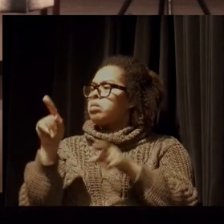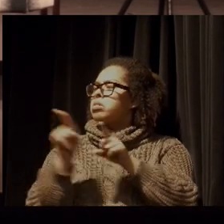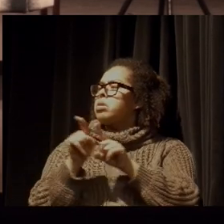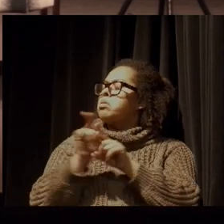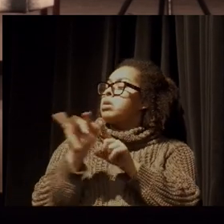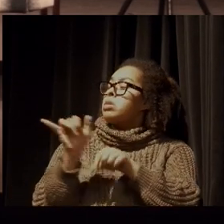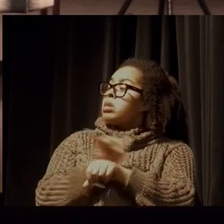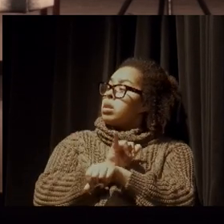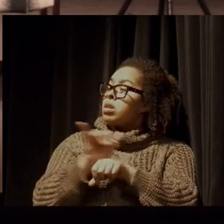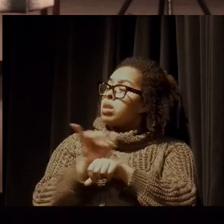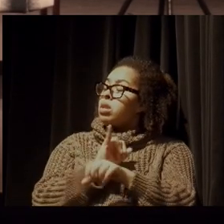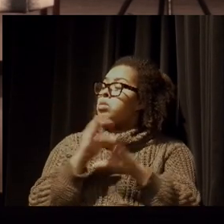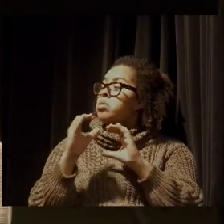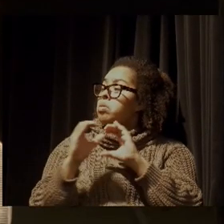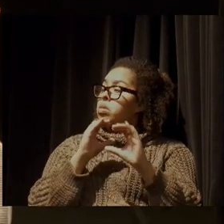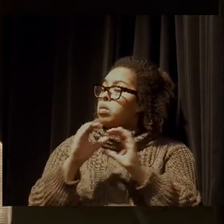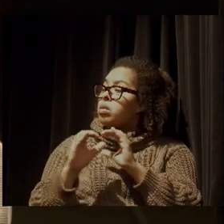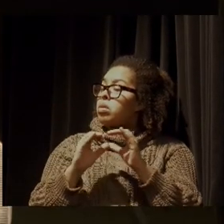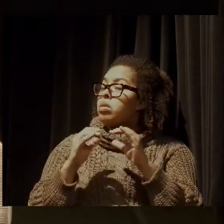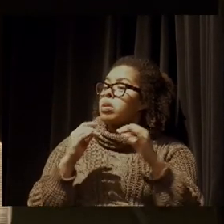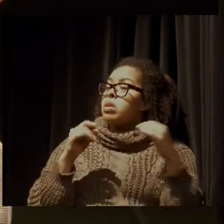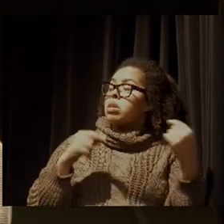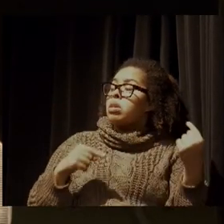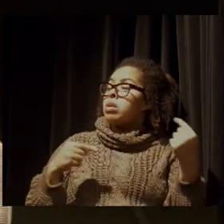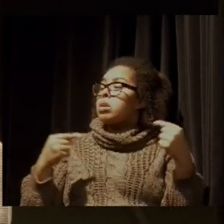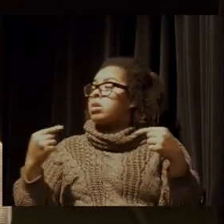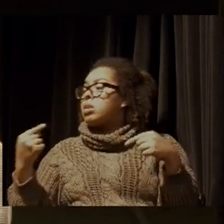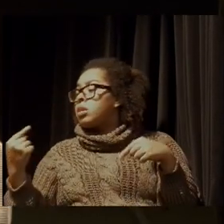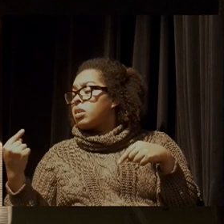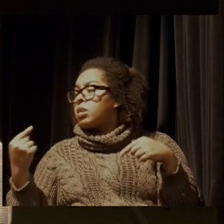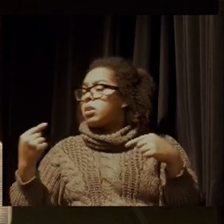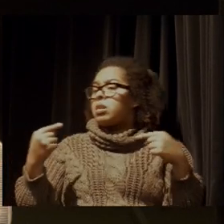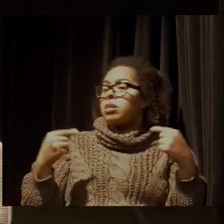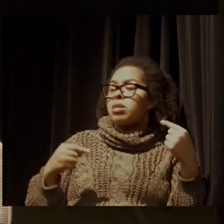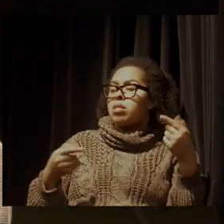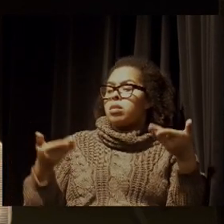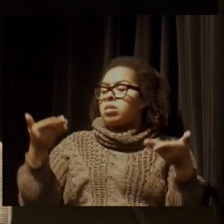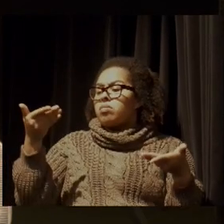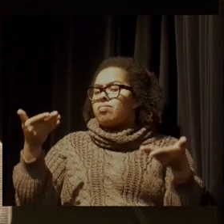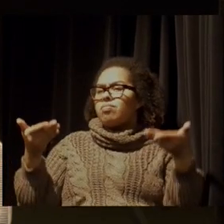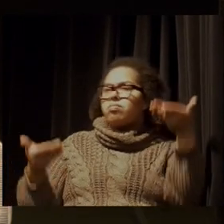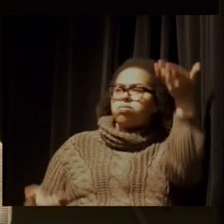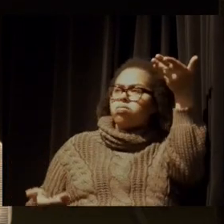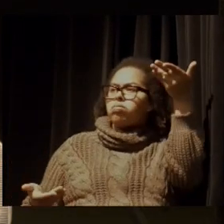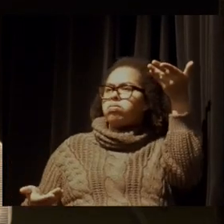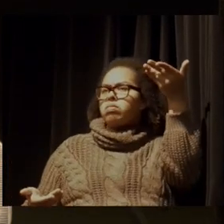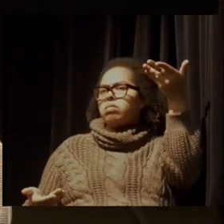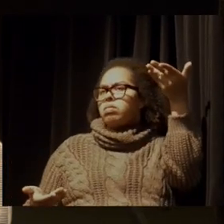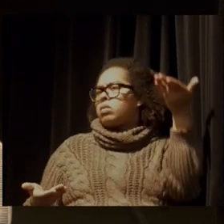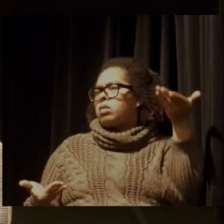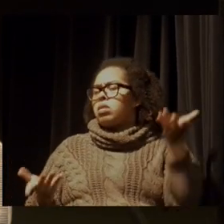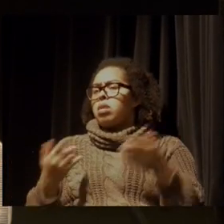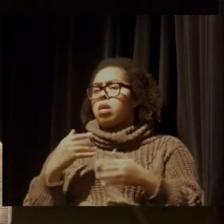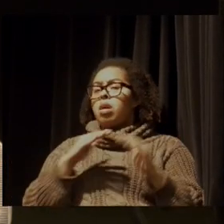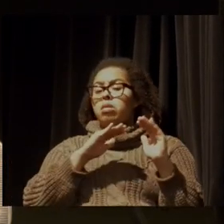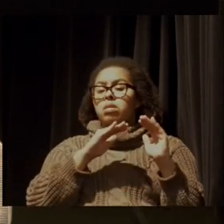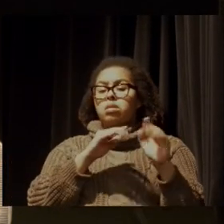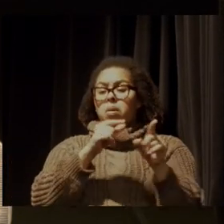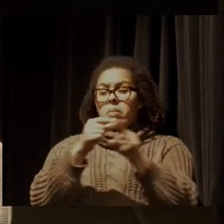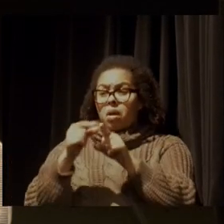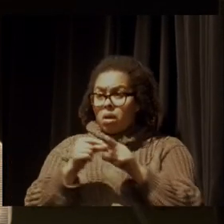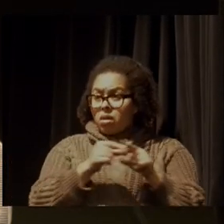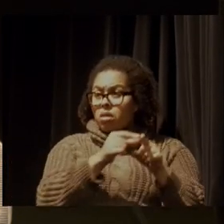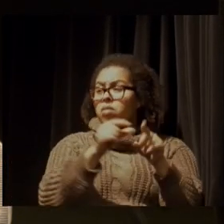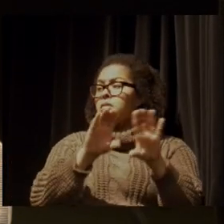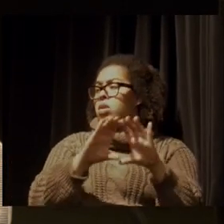comunicação, numa disputa muito desigual. Nas nossas periferias, nas nossas